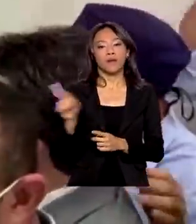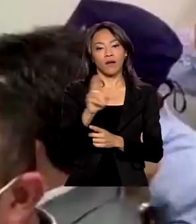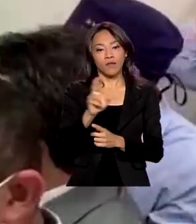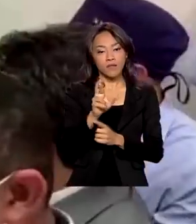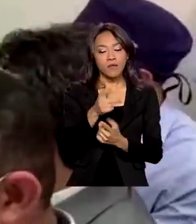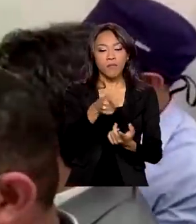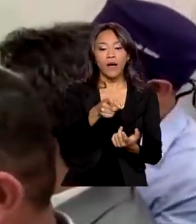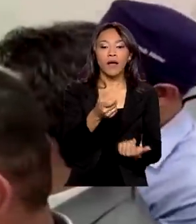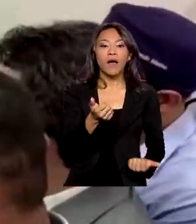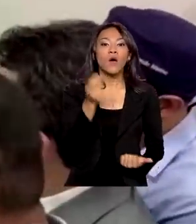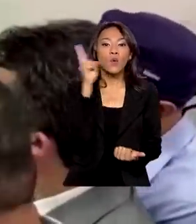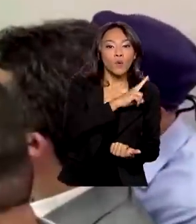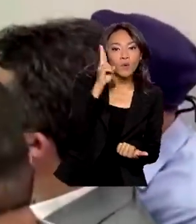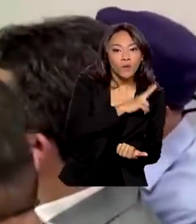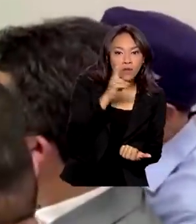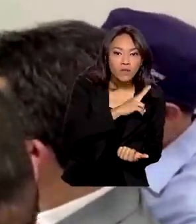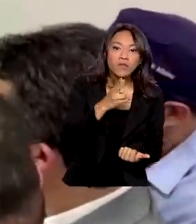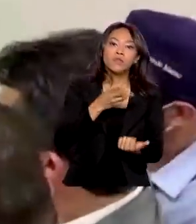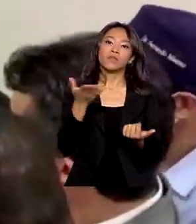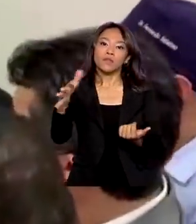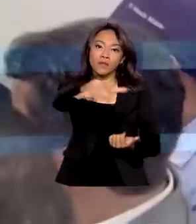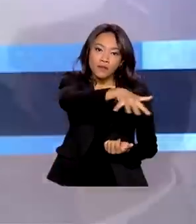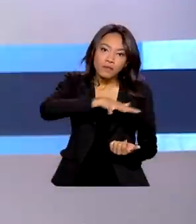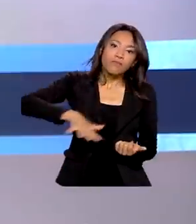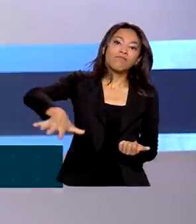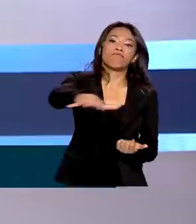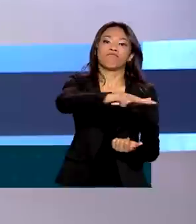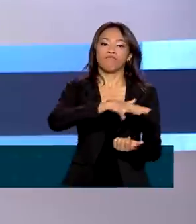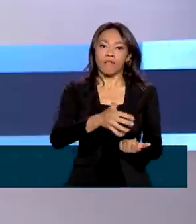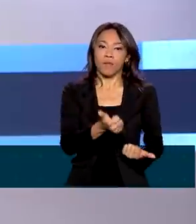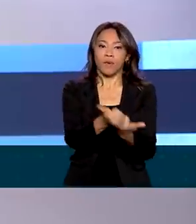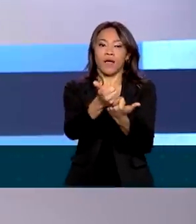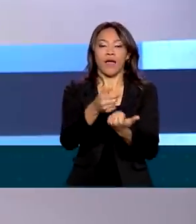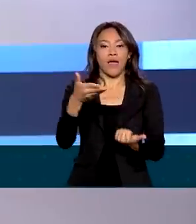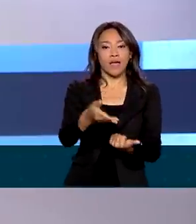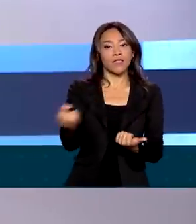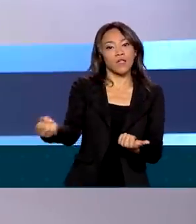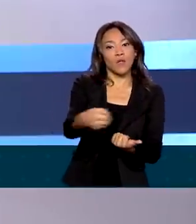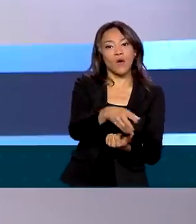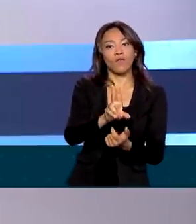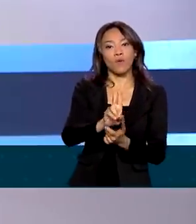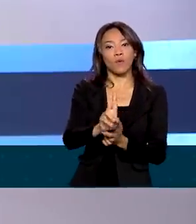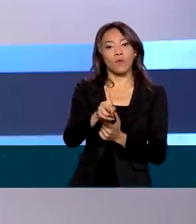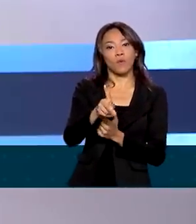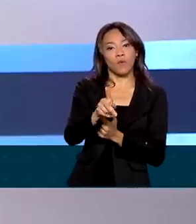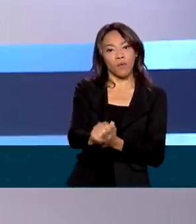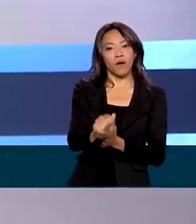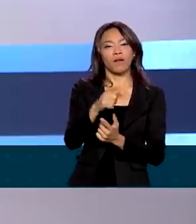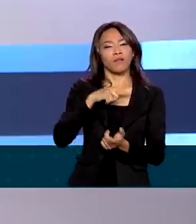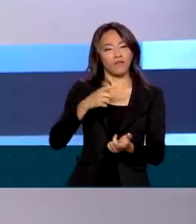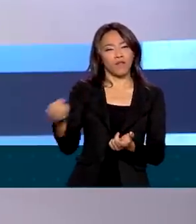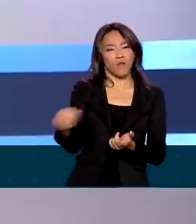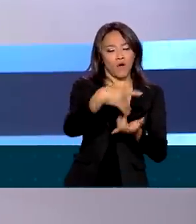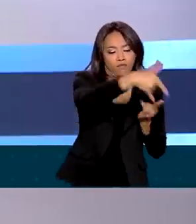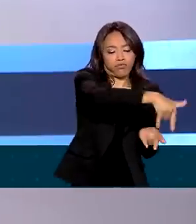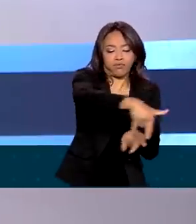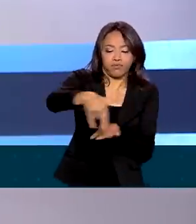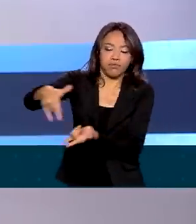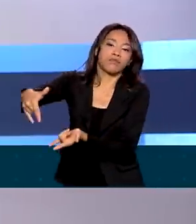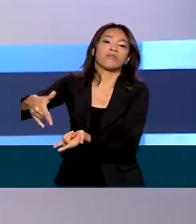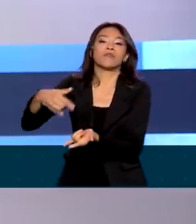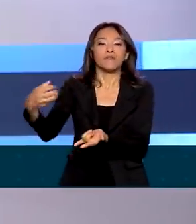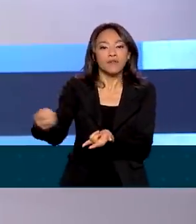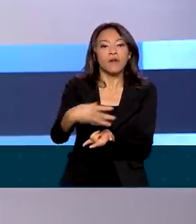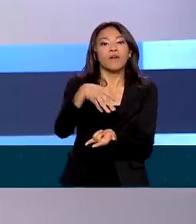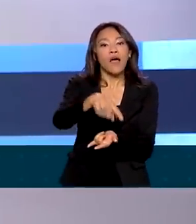atendimentos de urgência e emergência da região. A nova UPA vai oferecer vários exames e leitos de observação. A